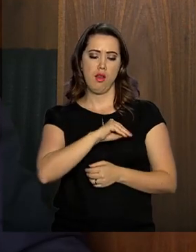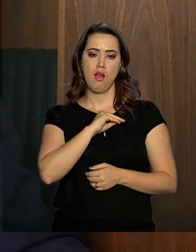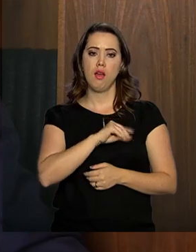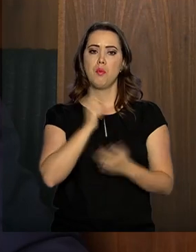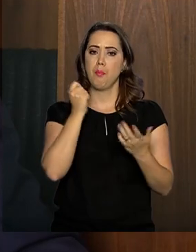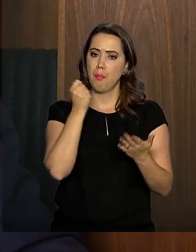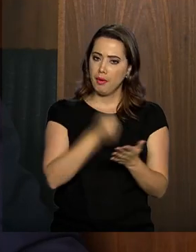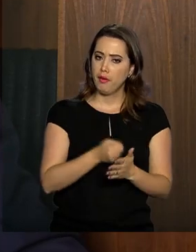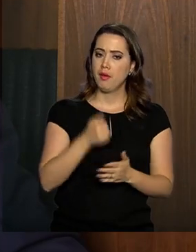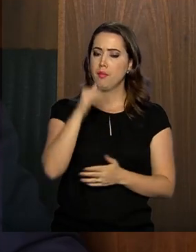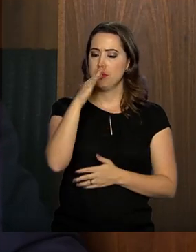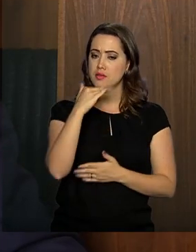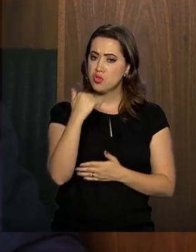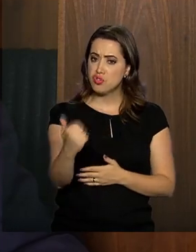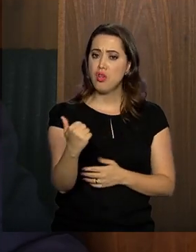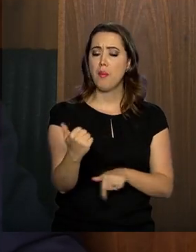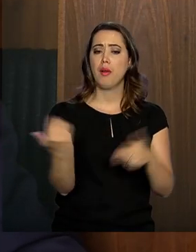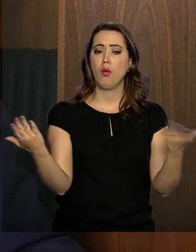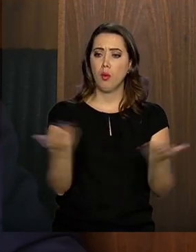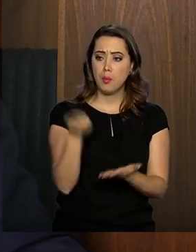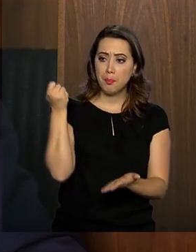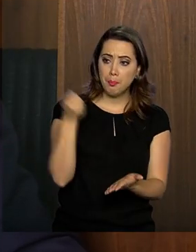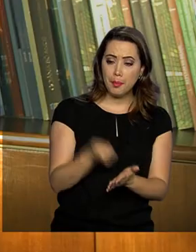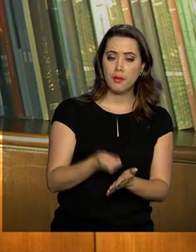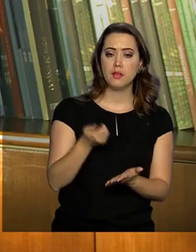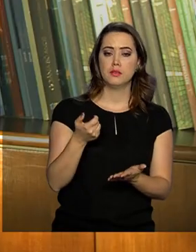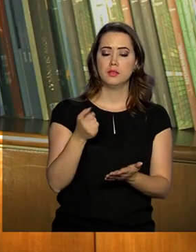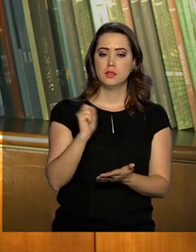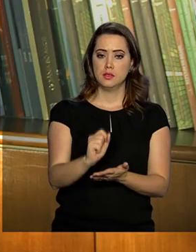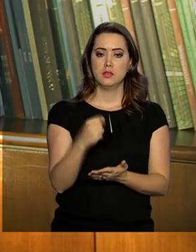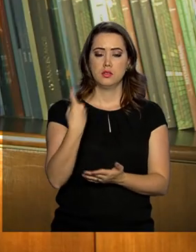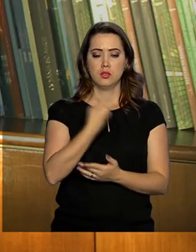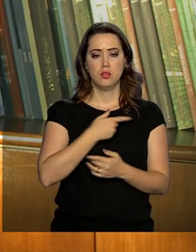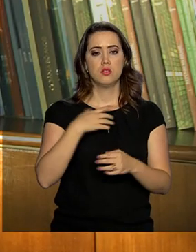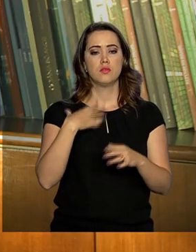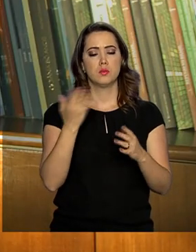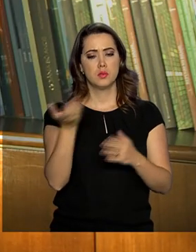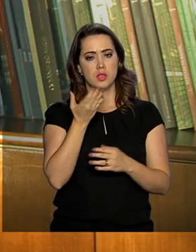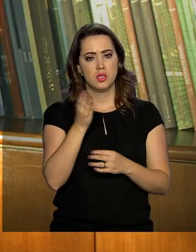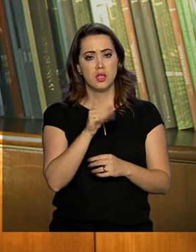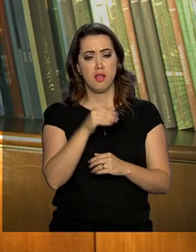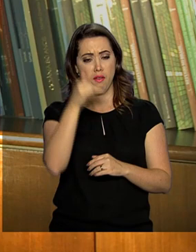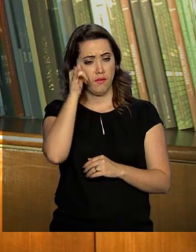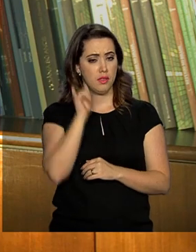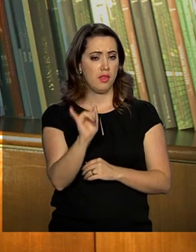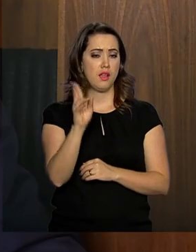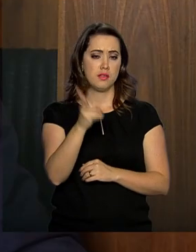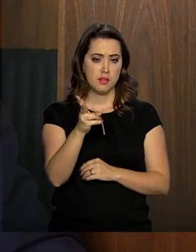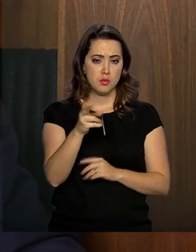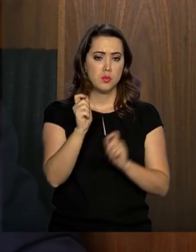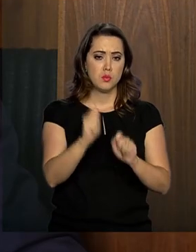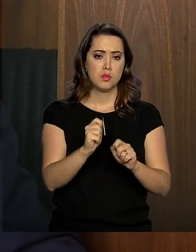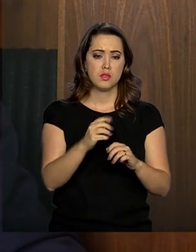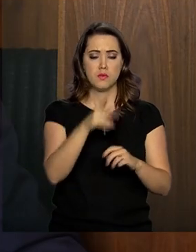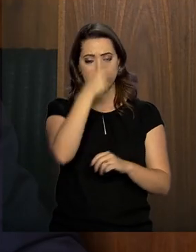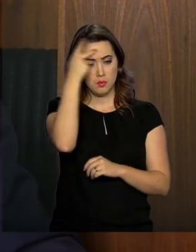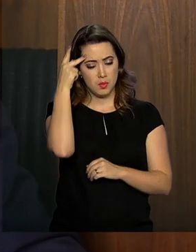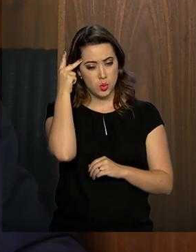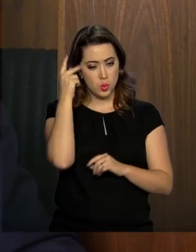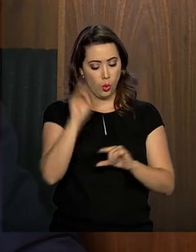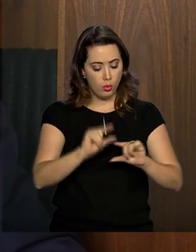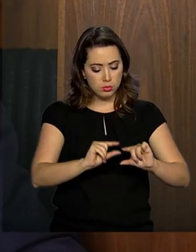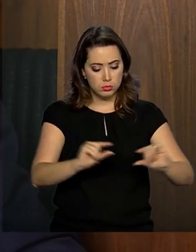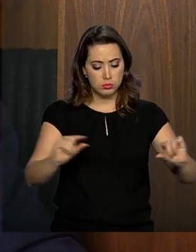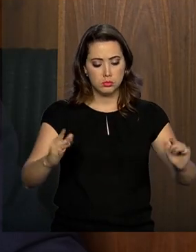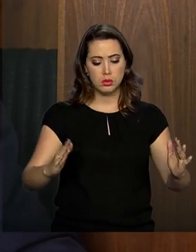contribuir vai ser chamado a fazer essa contribuição e nós vamos tentar poupar, na medida do possível, aqueles que estão na base da pirâmide. De